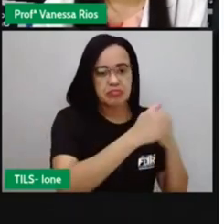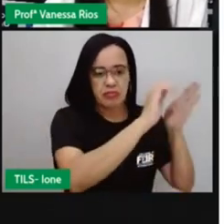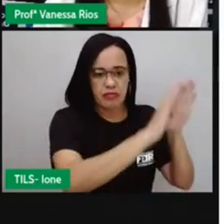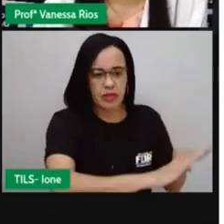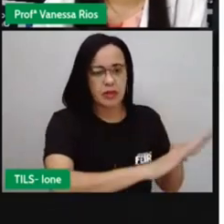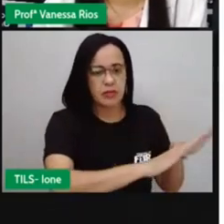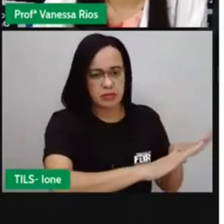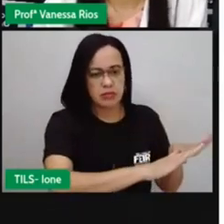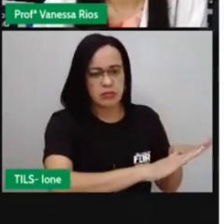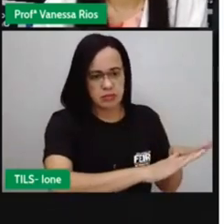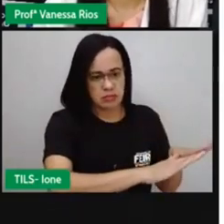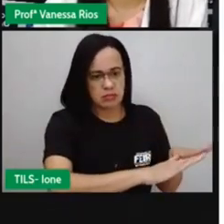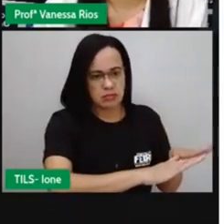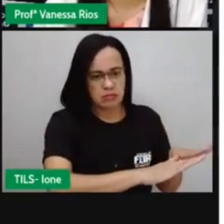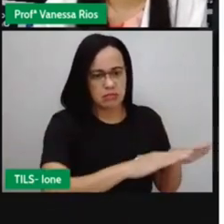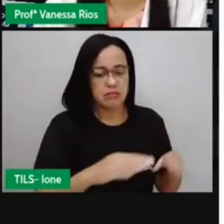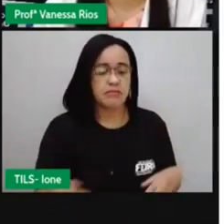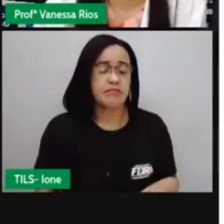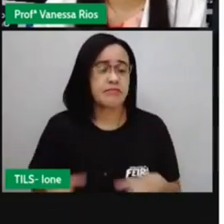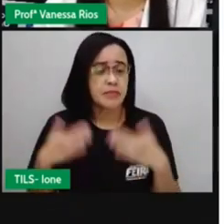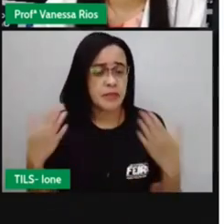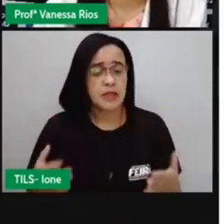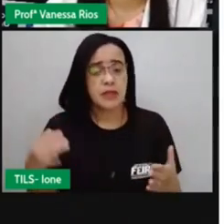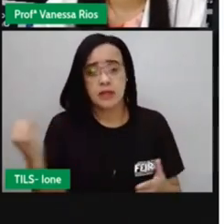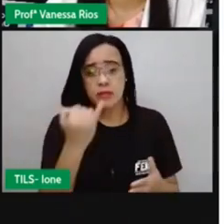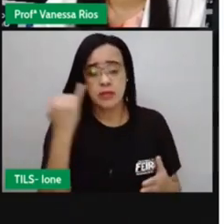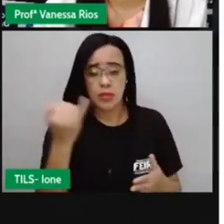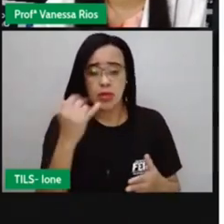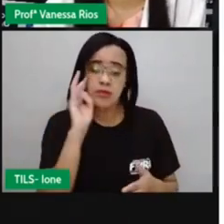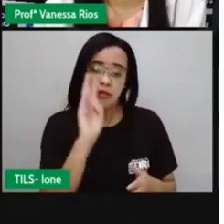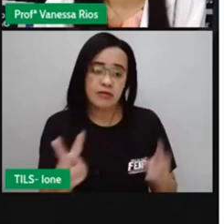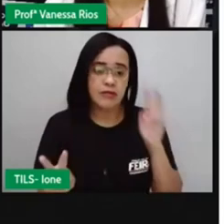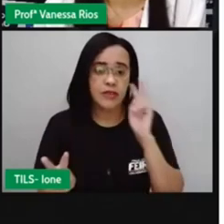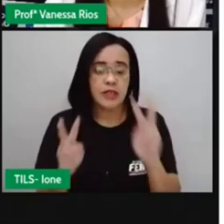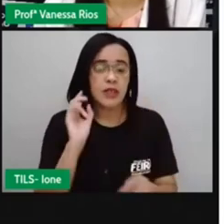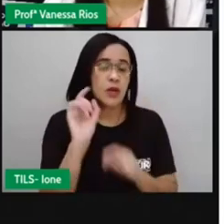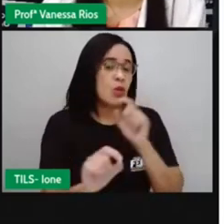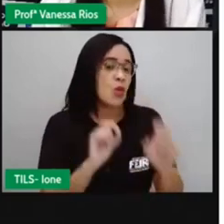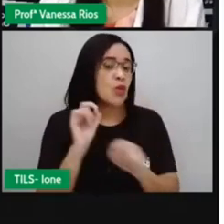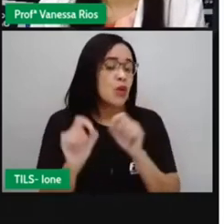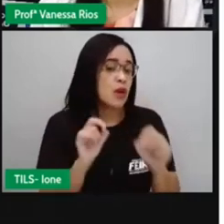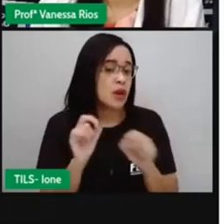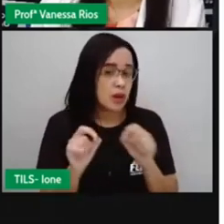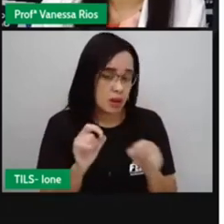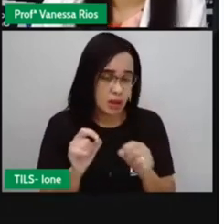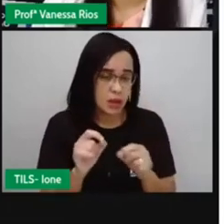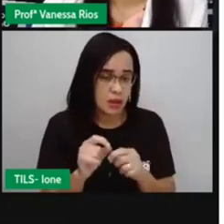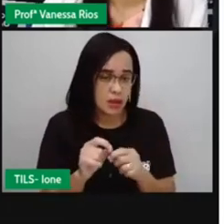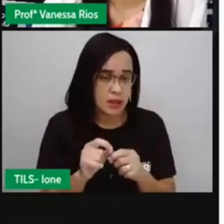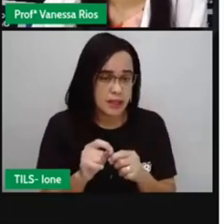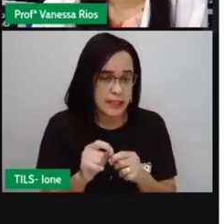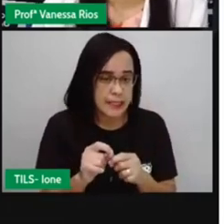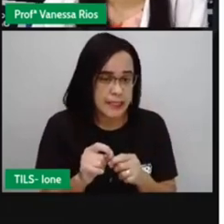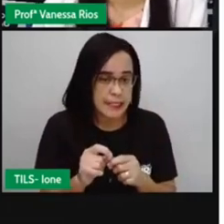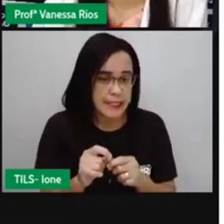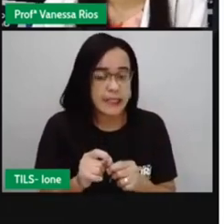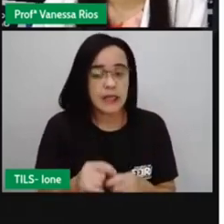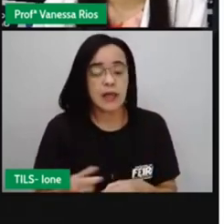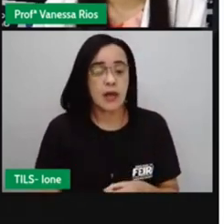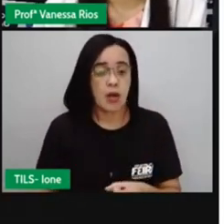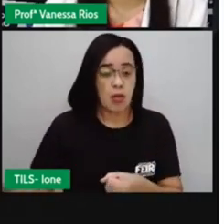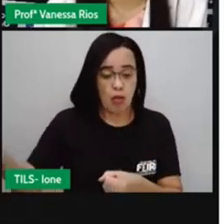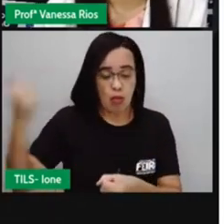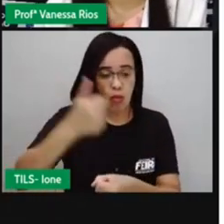E aí, é importante a gente observar que eles trocaram símbolos nacionais e aí novos heróis, como, por exemplo,